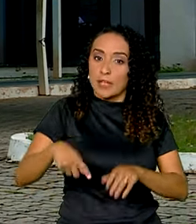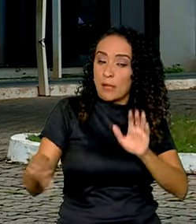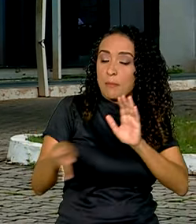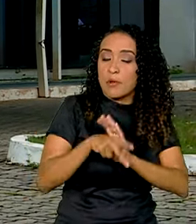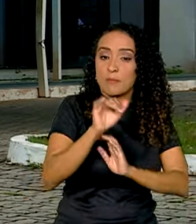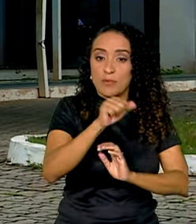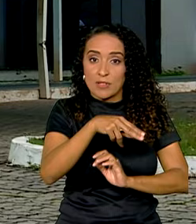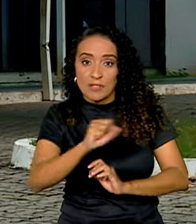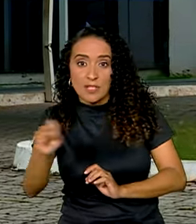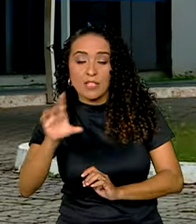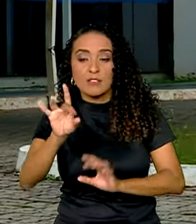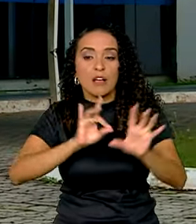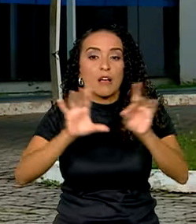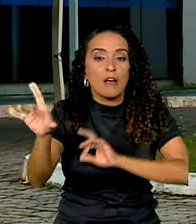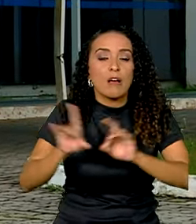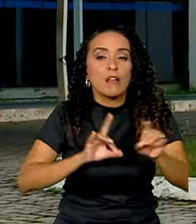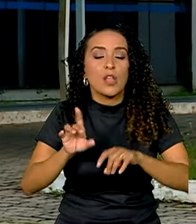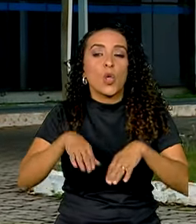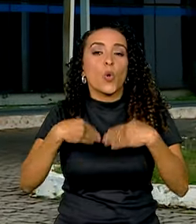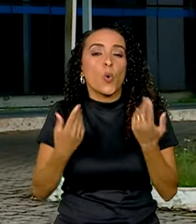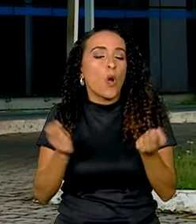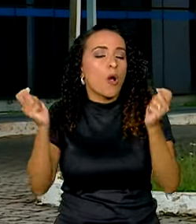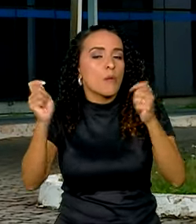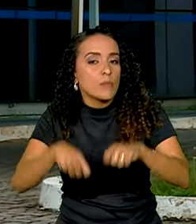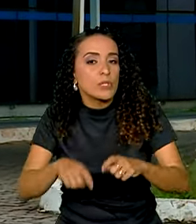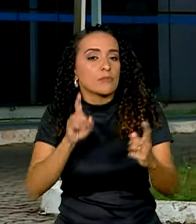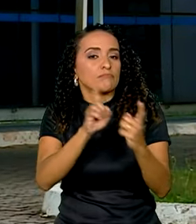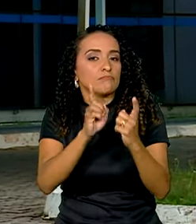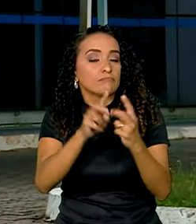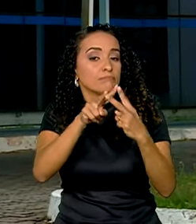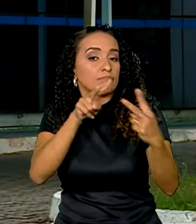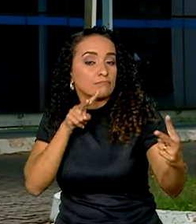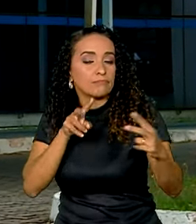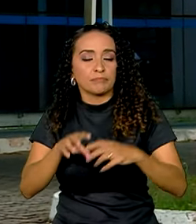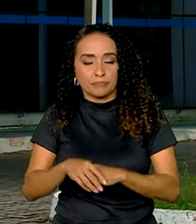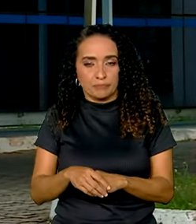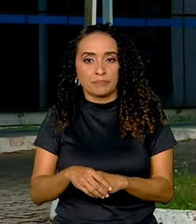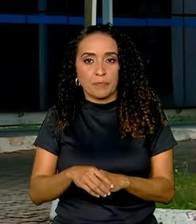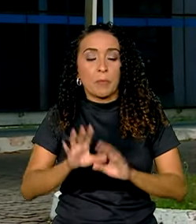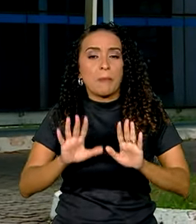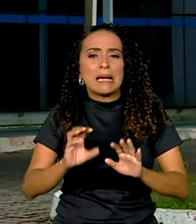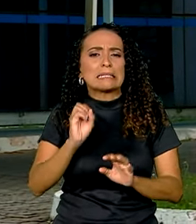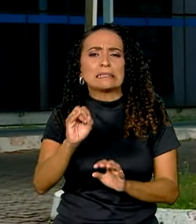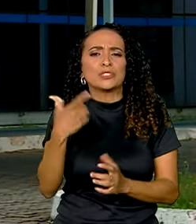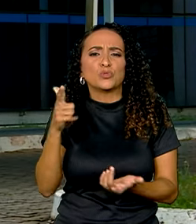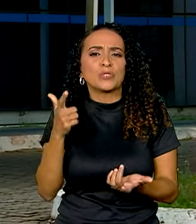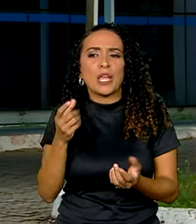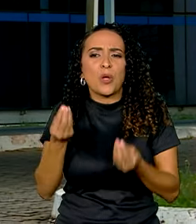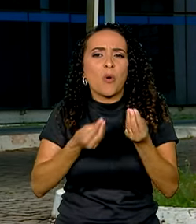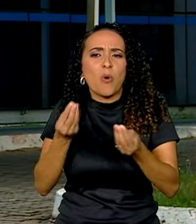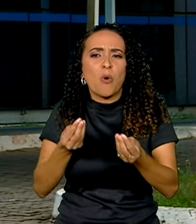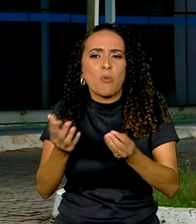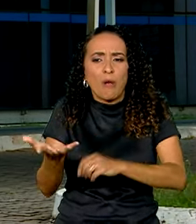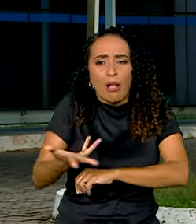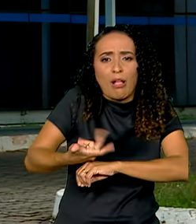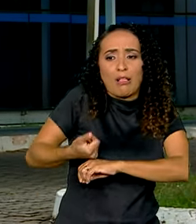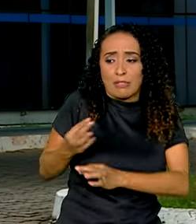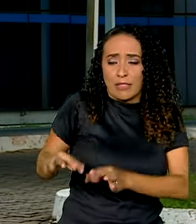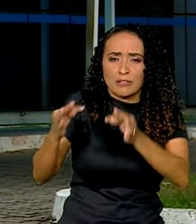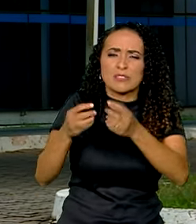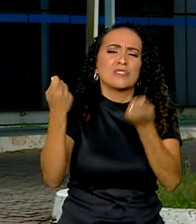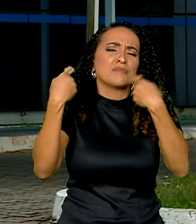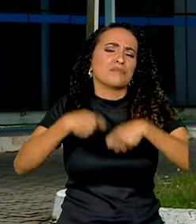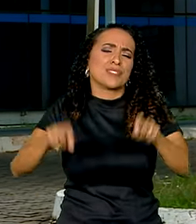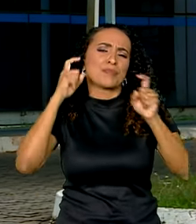INSS que vai selecionar os casos que podem ser atendidos por telemedicina. Mas quem não tem tanta habilidade com a tecnologia nem